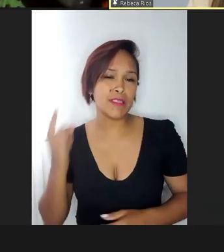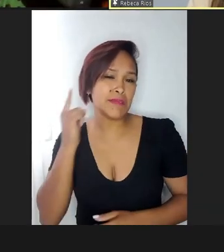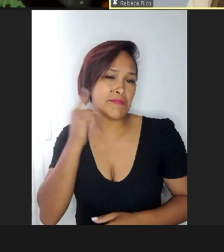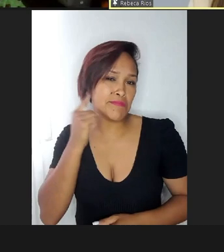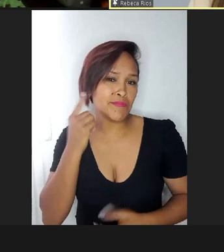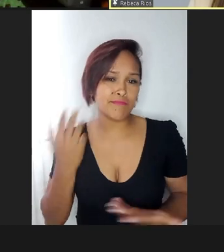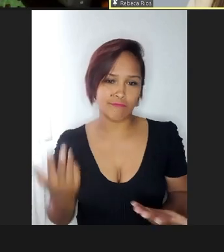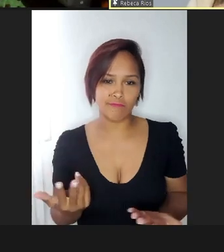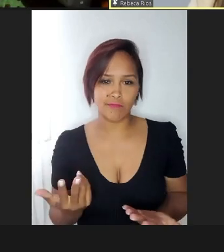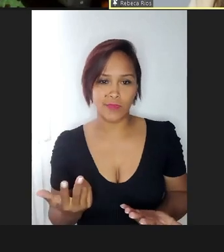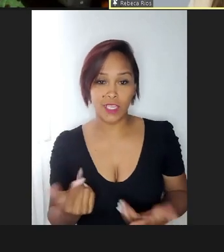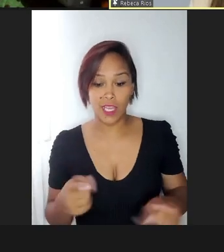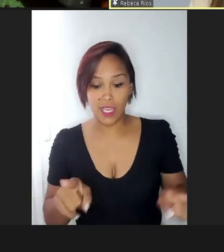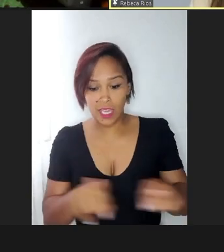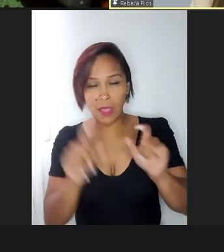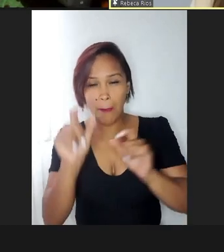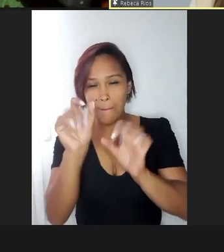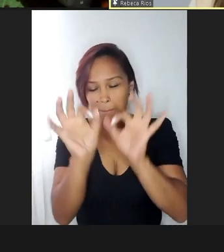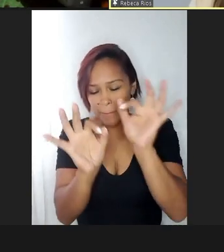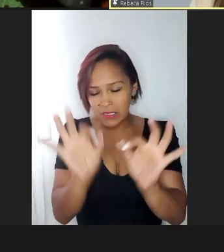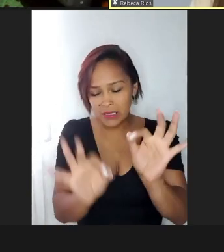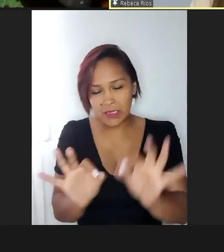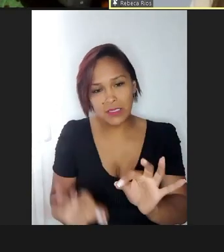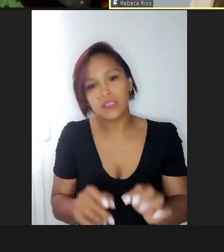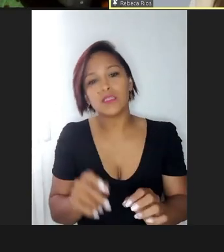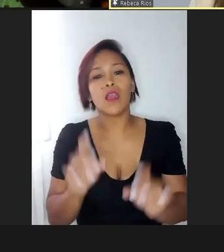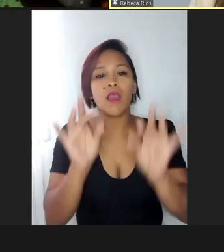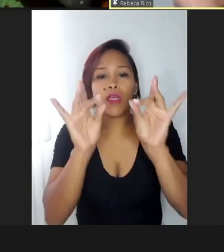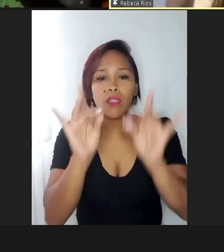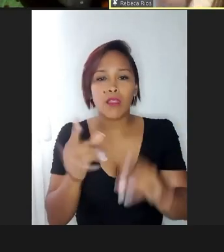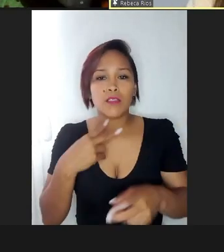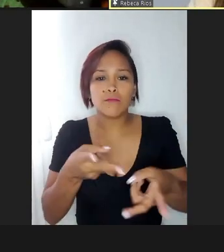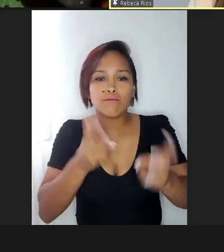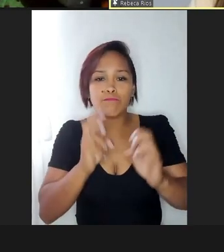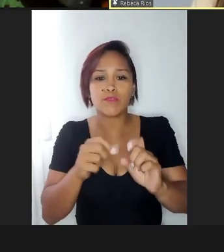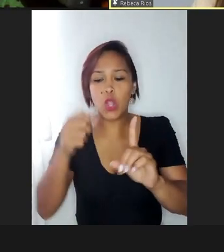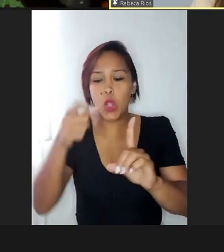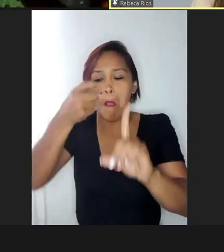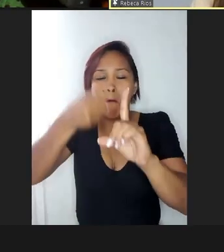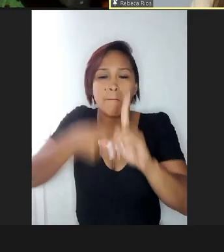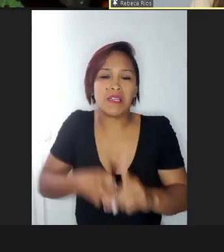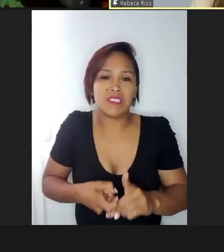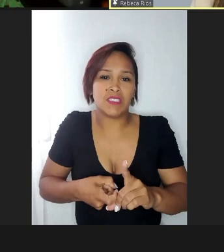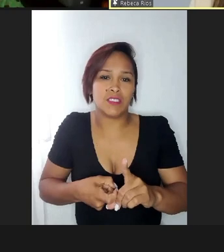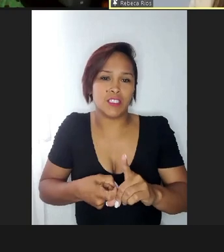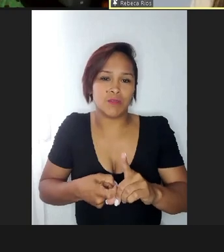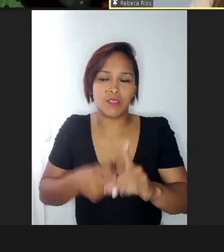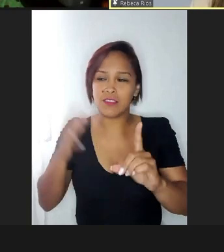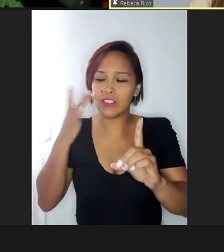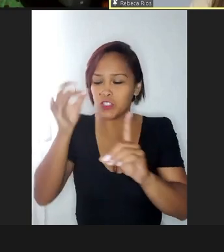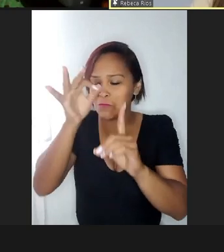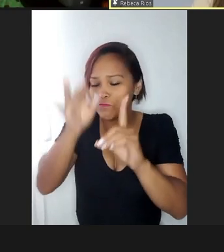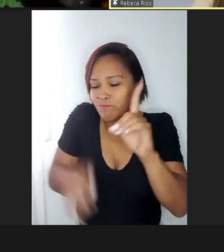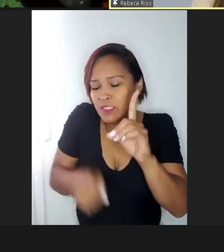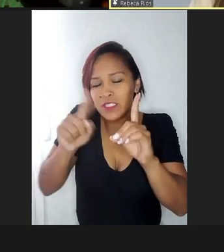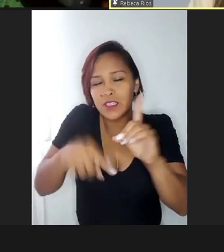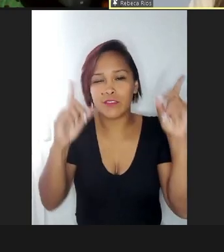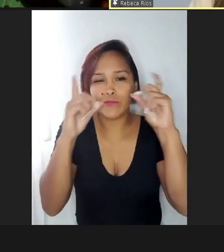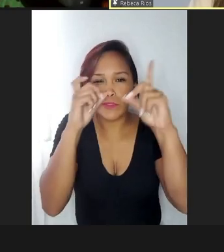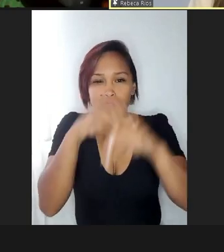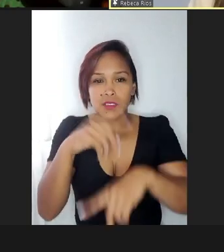e nesses pequenos detalhes, a gente via ali o capacitismo, né, a dificuldade das pessoas